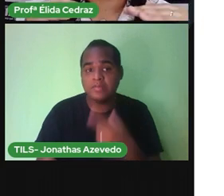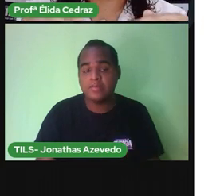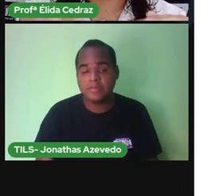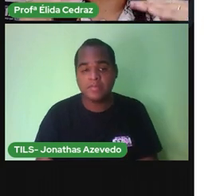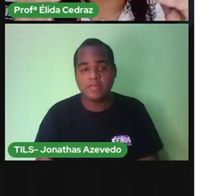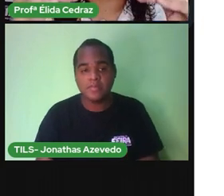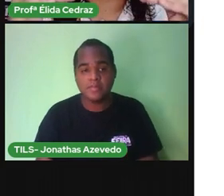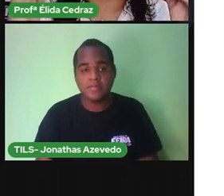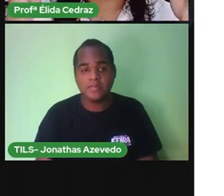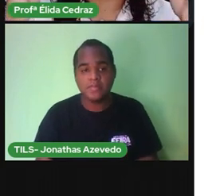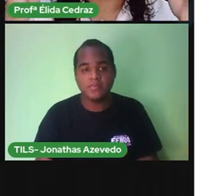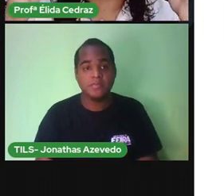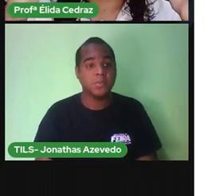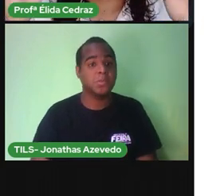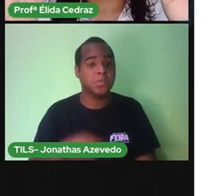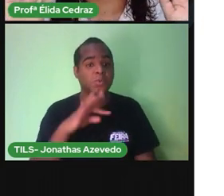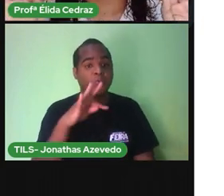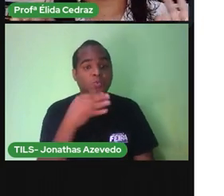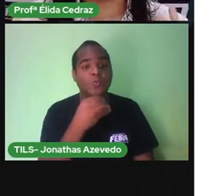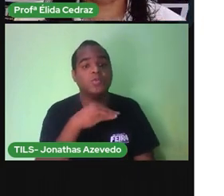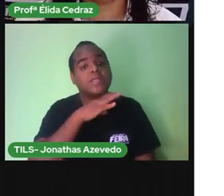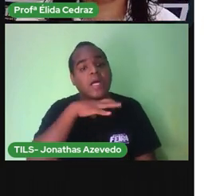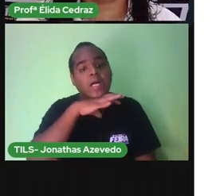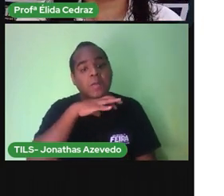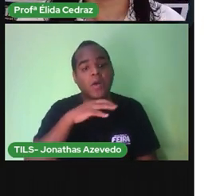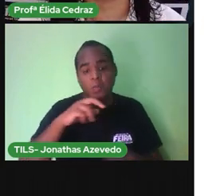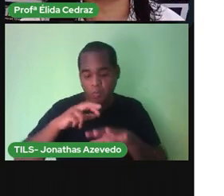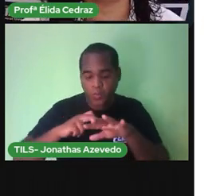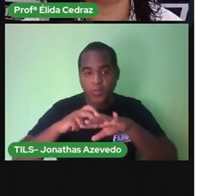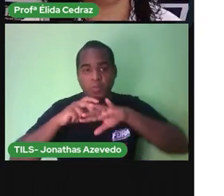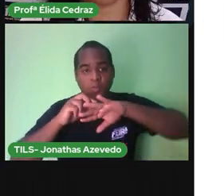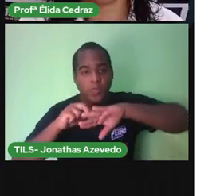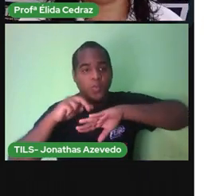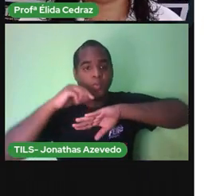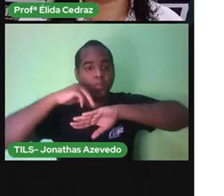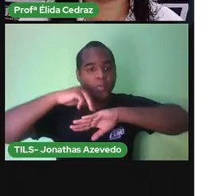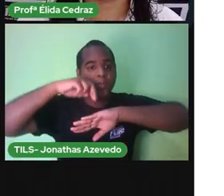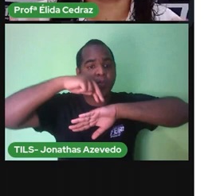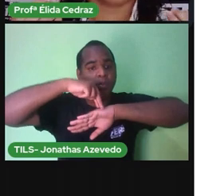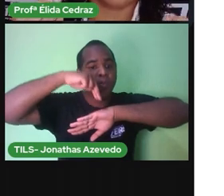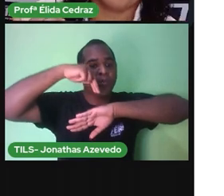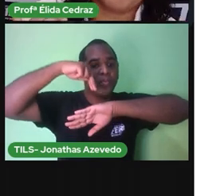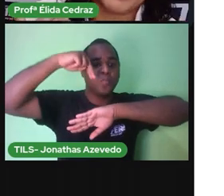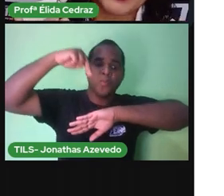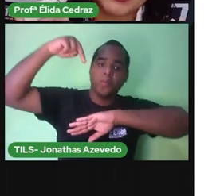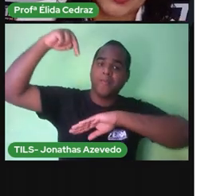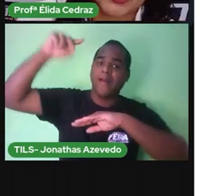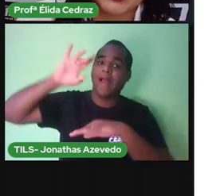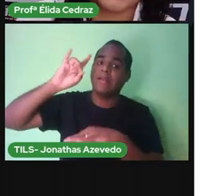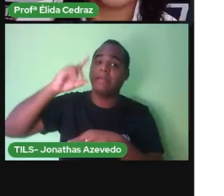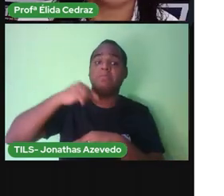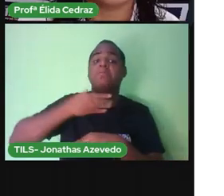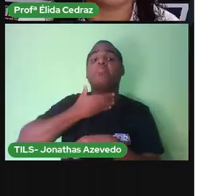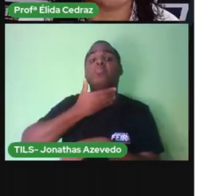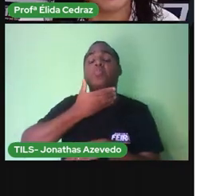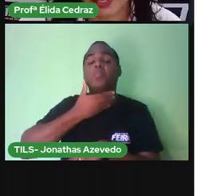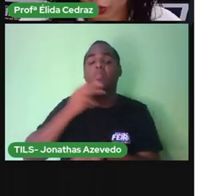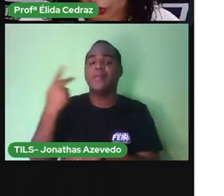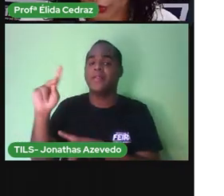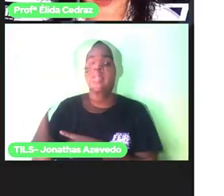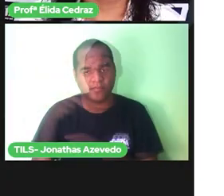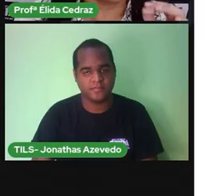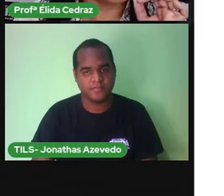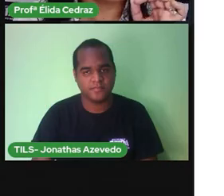Todos os bichos, um em cima do outro, tentando alcançar o pescoço de